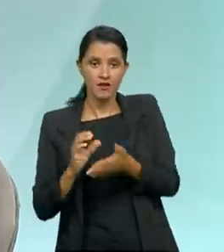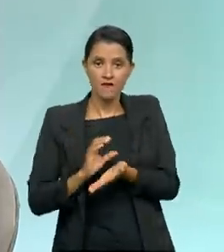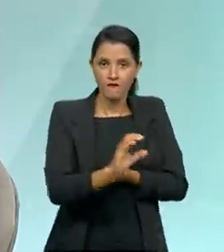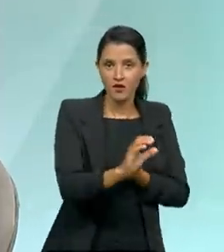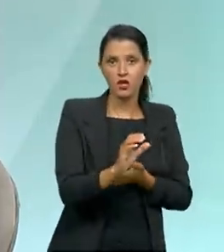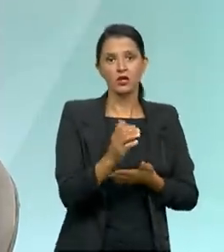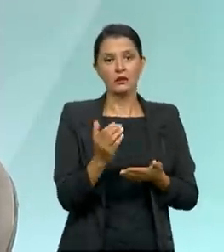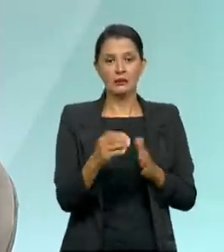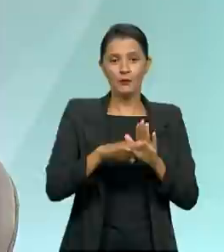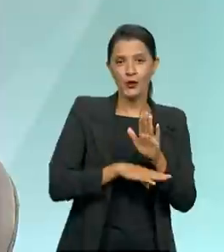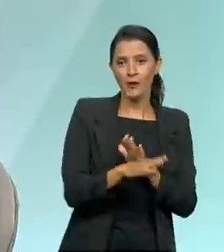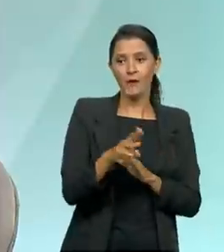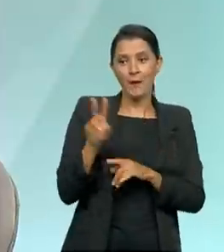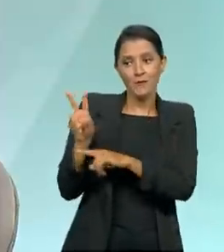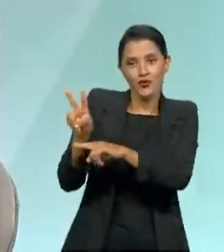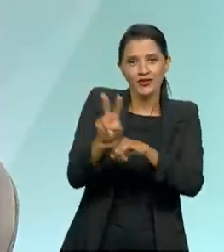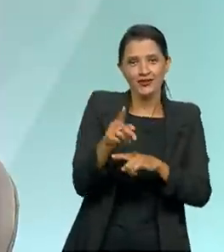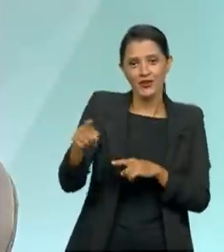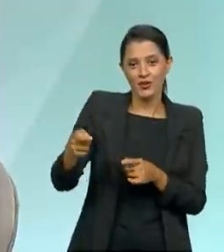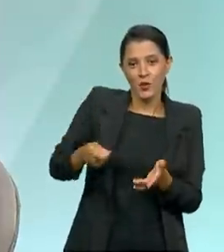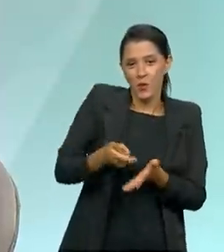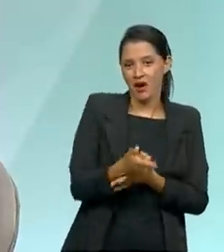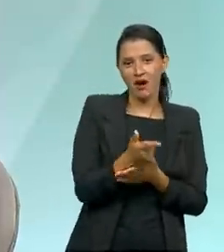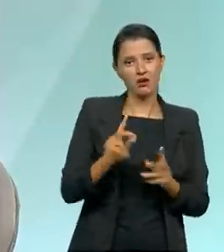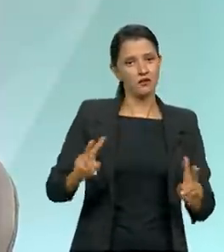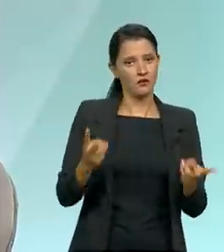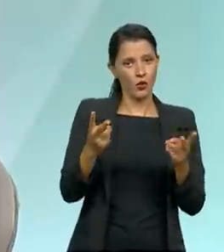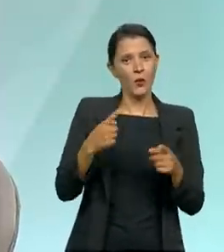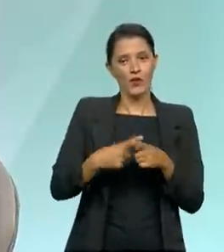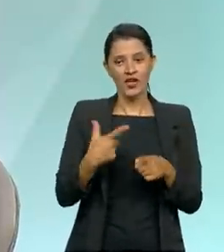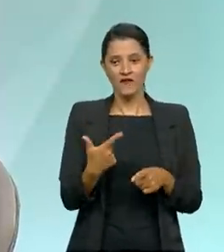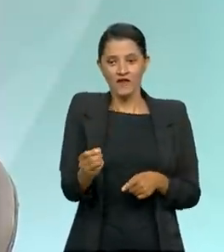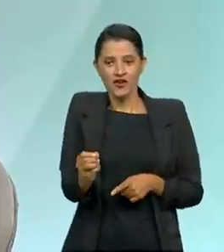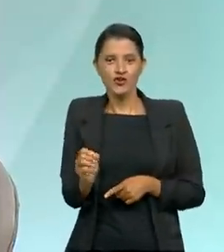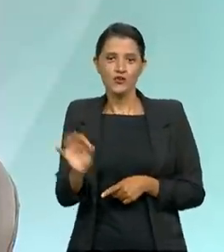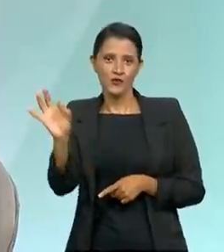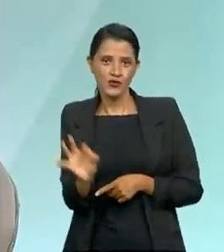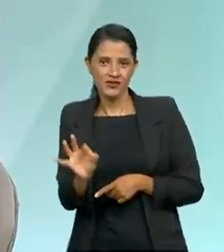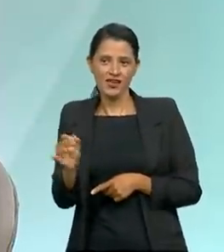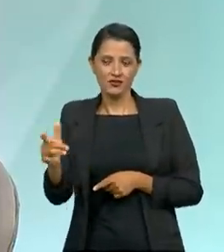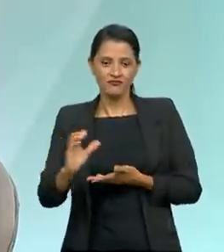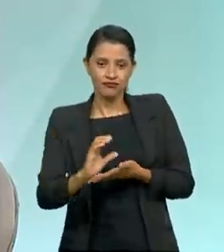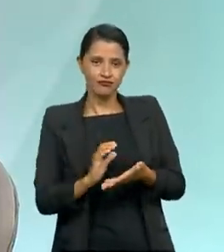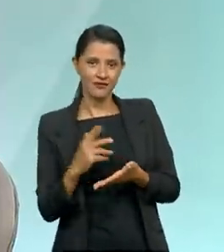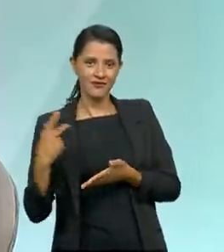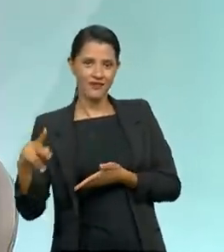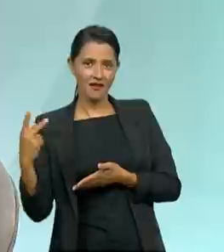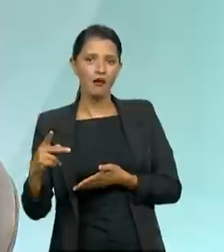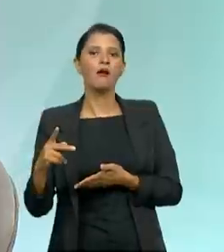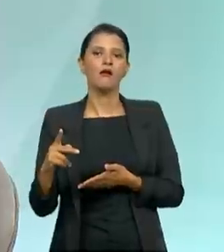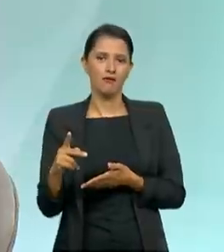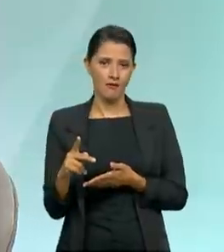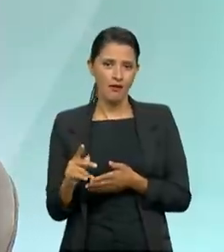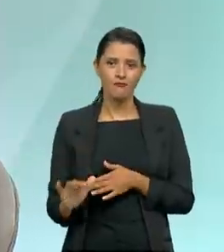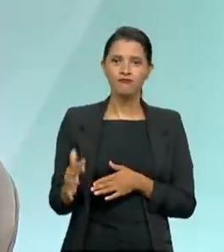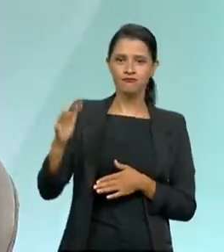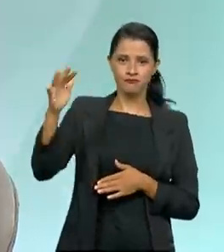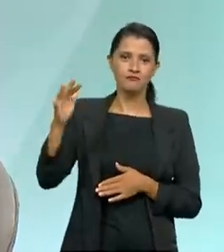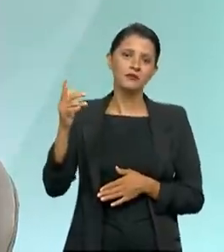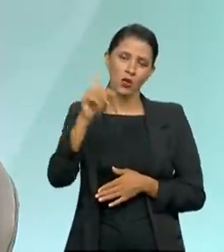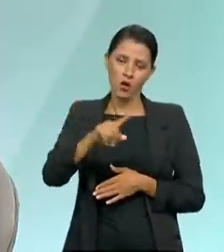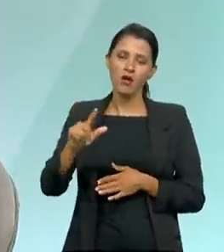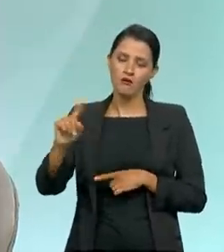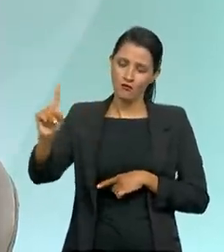fazer a sua proteção e para que elas não paguem esses valores, porque 20% do faturamento bruto é um valor muito alto. Então, é um grande